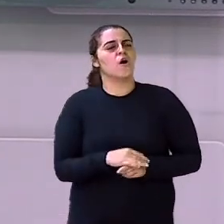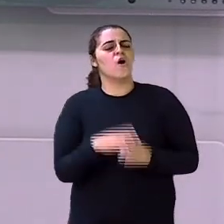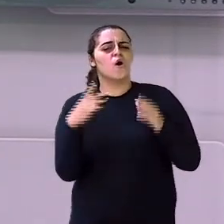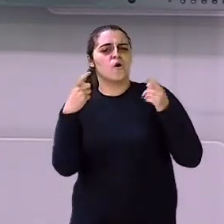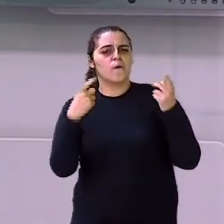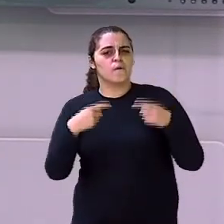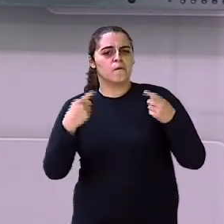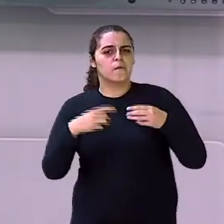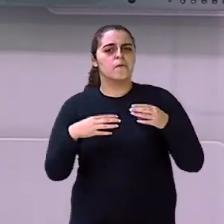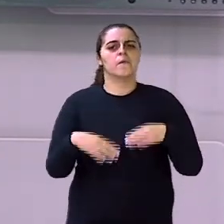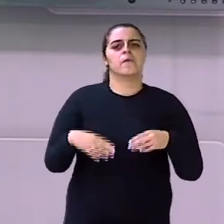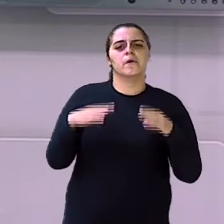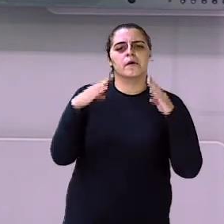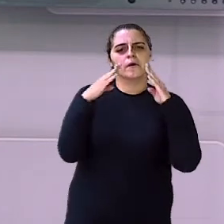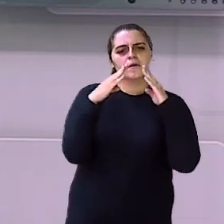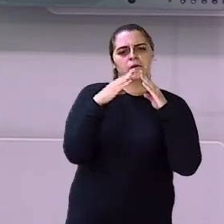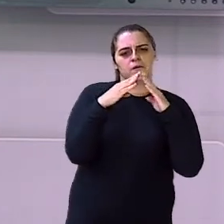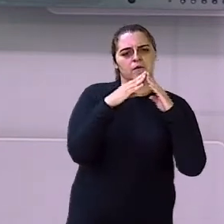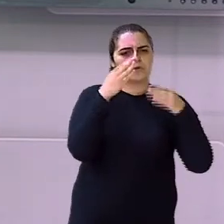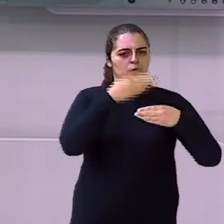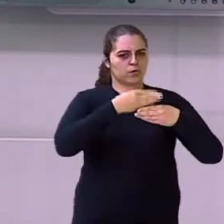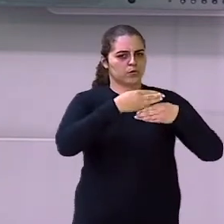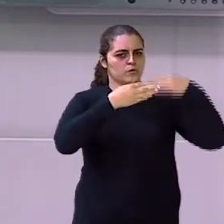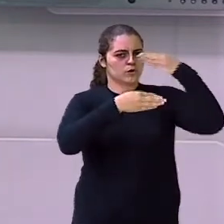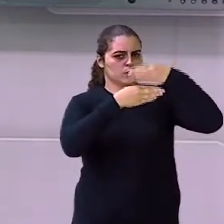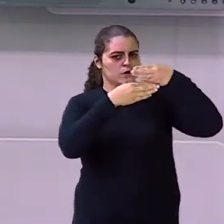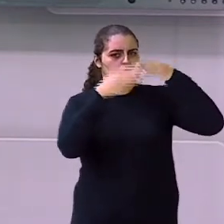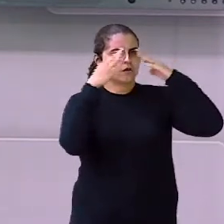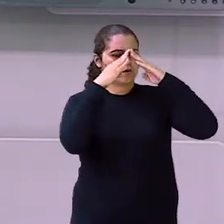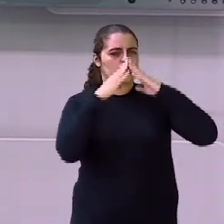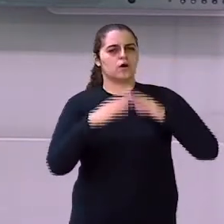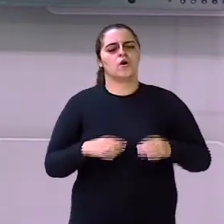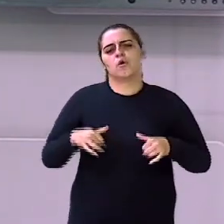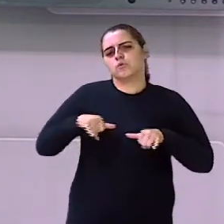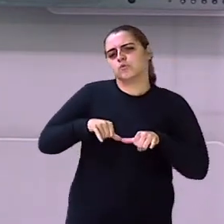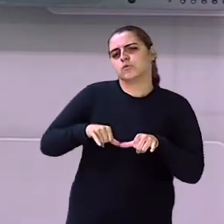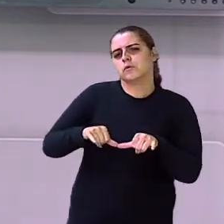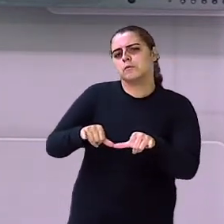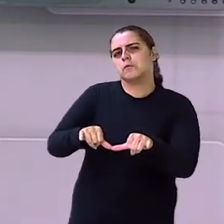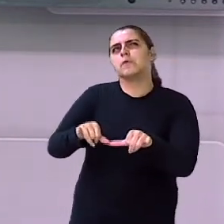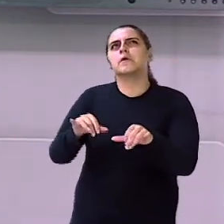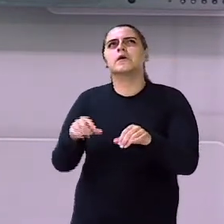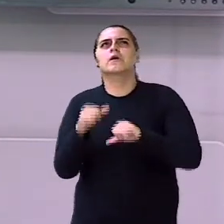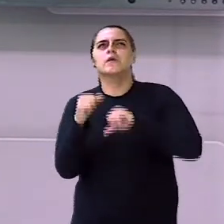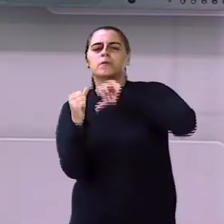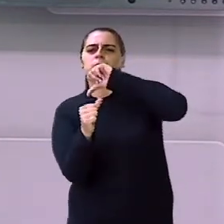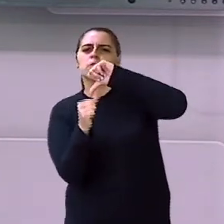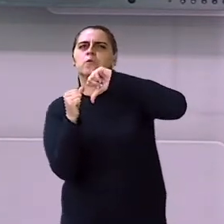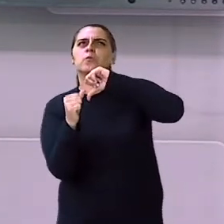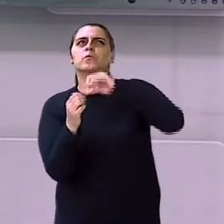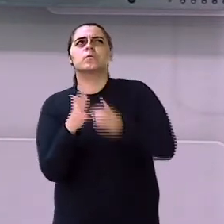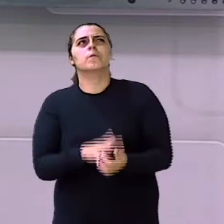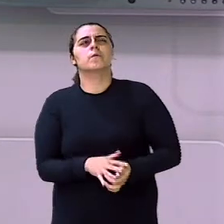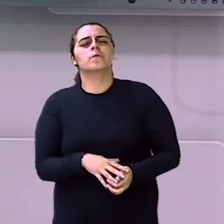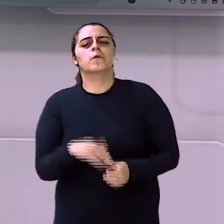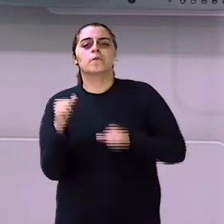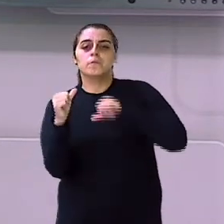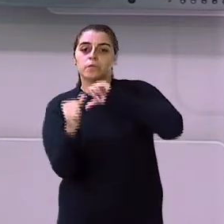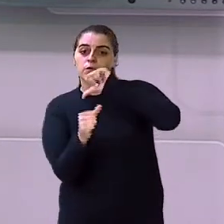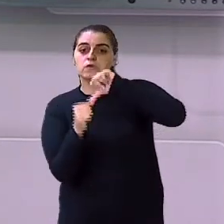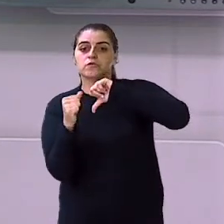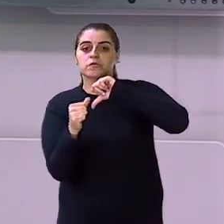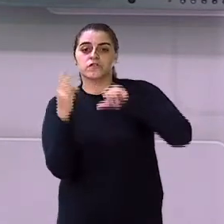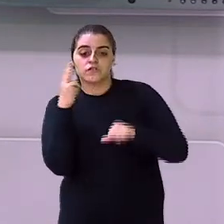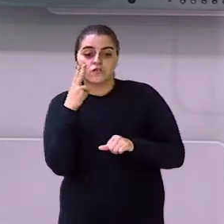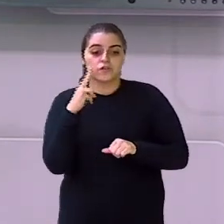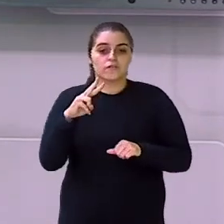construção? Ou um supermercado Que quer ampliar a sua loja Muda aquele lugar todo? Isso são modificações